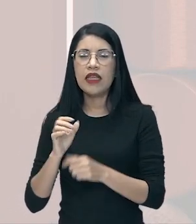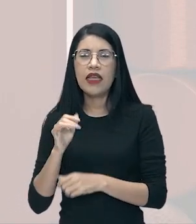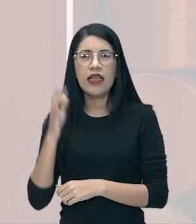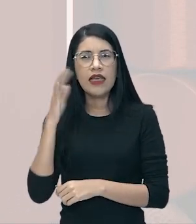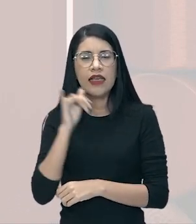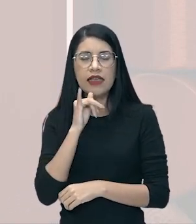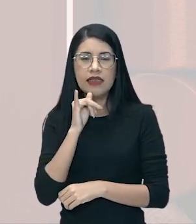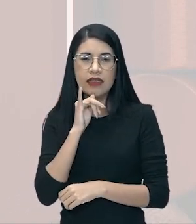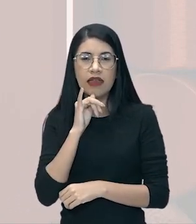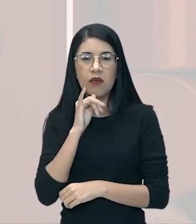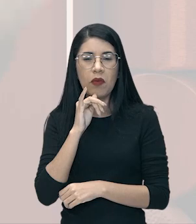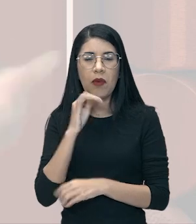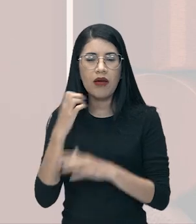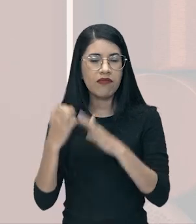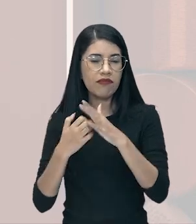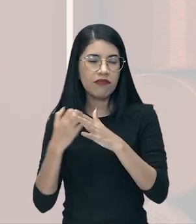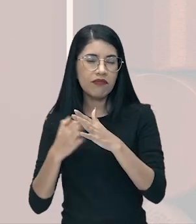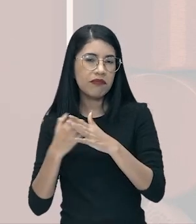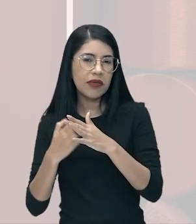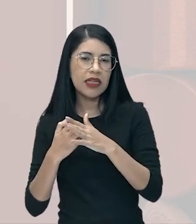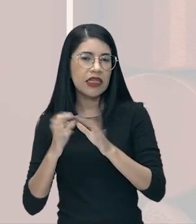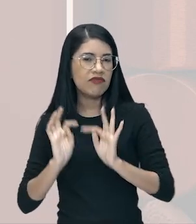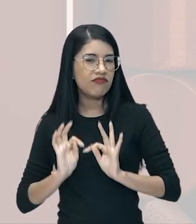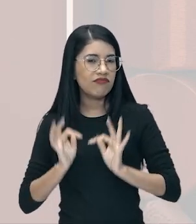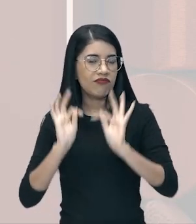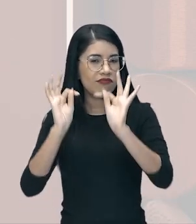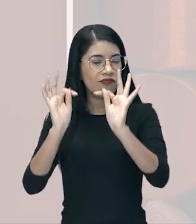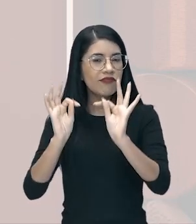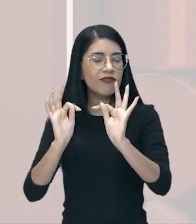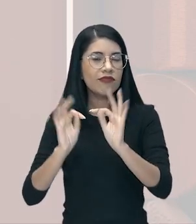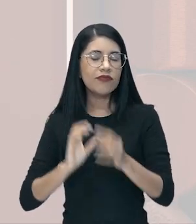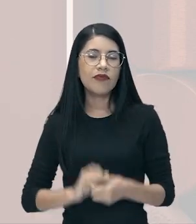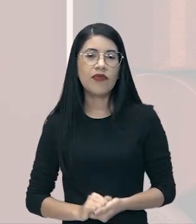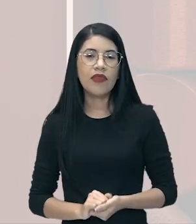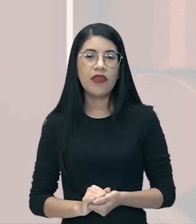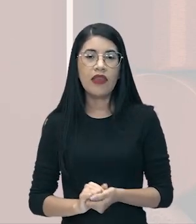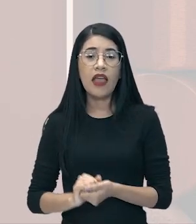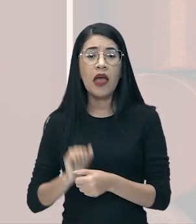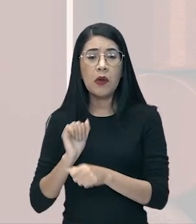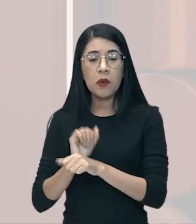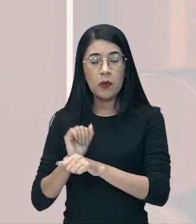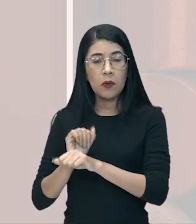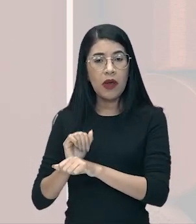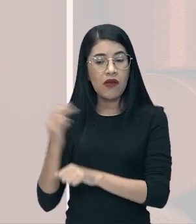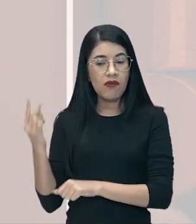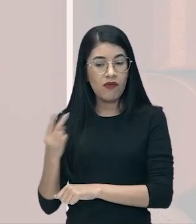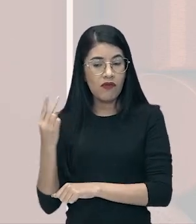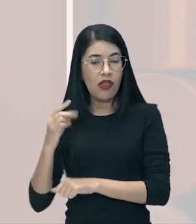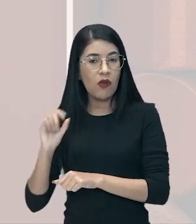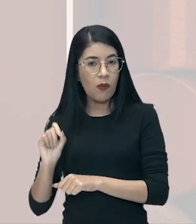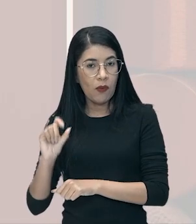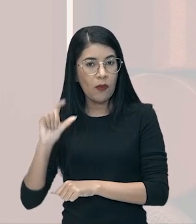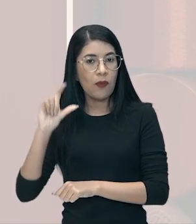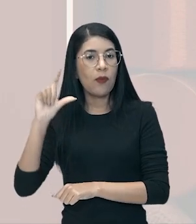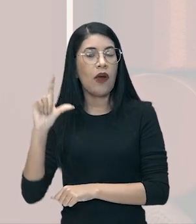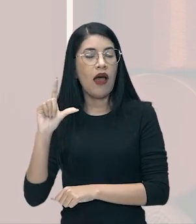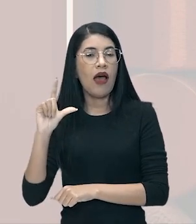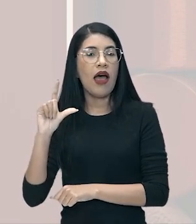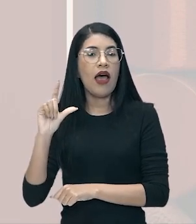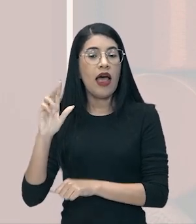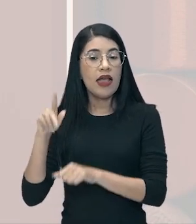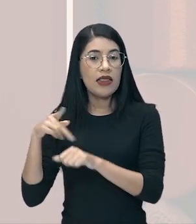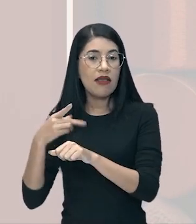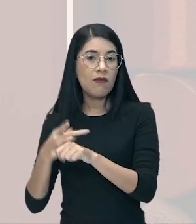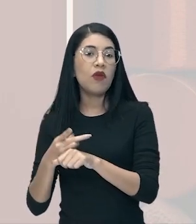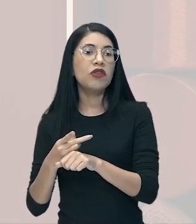imaginar uma empresa grande do ramo de tecnologias. eu vou esperar ela valorizar e chega o momento que ela vai valorizar tanto que minha ação